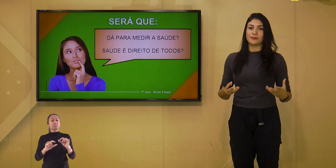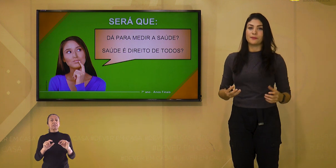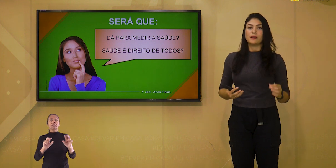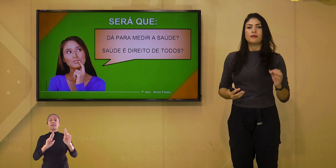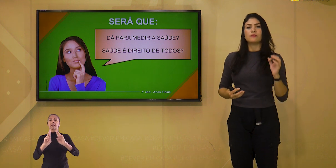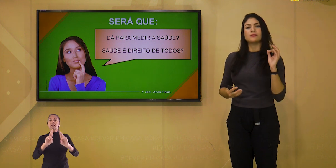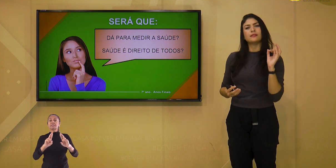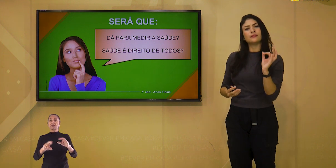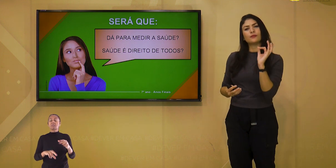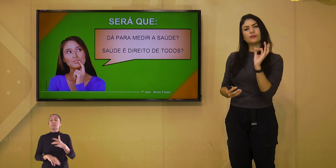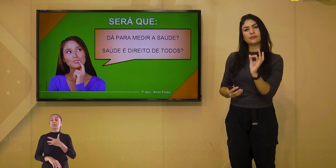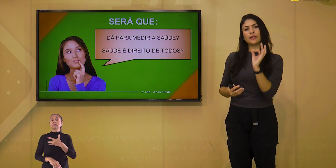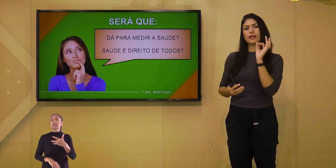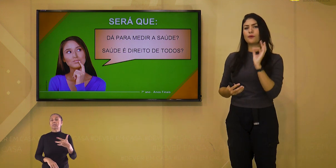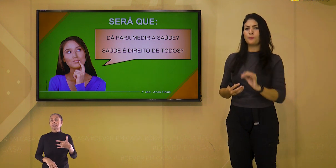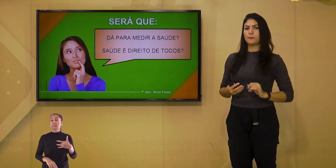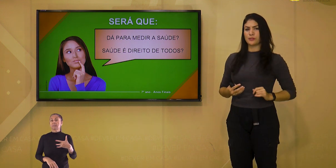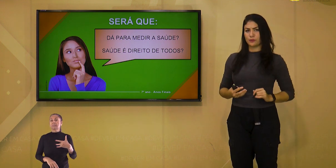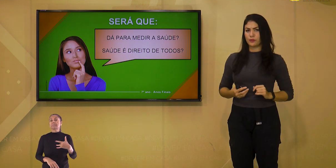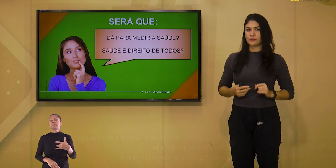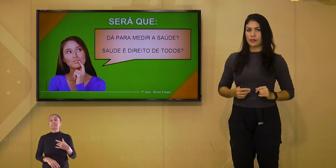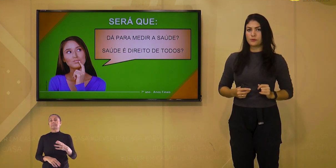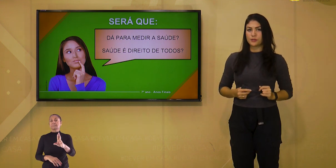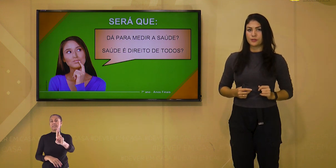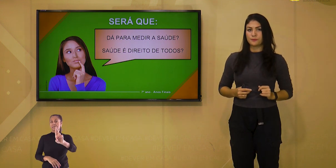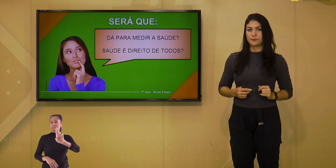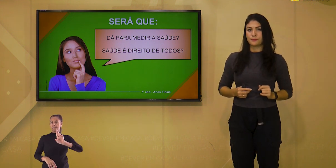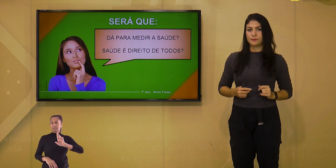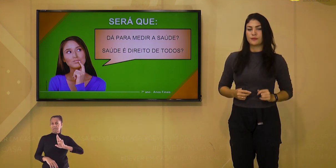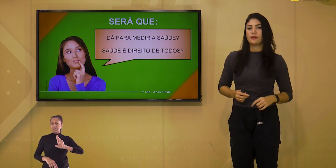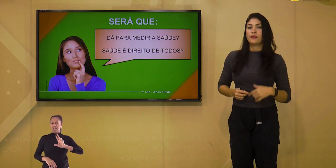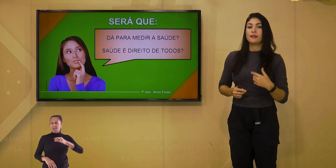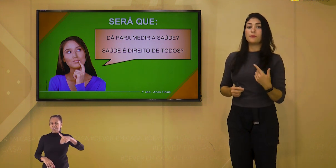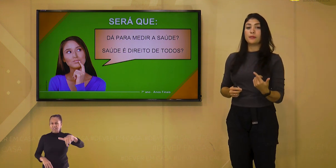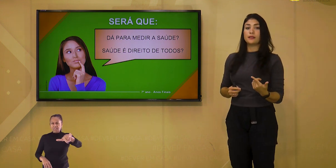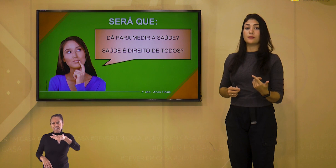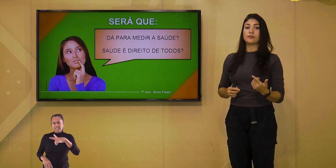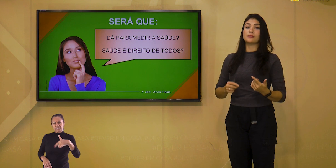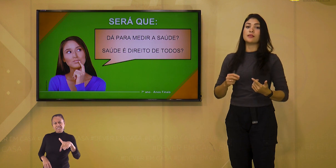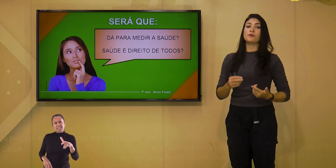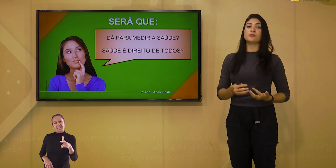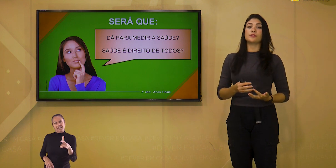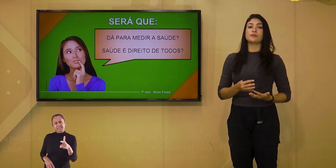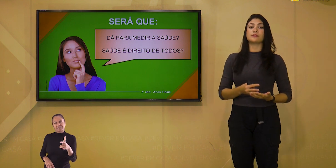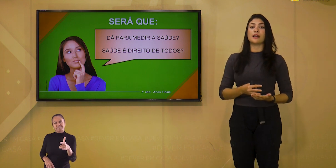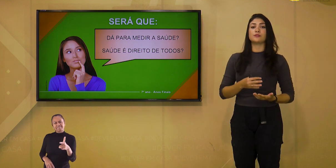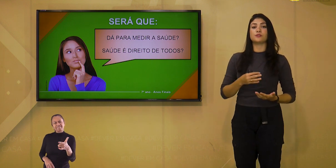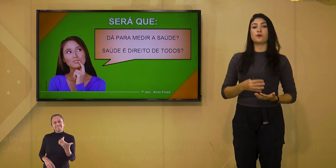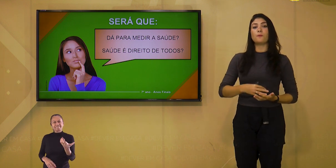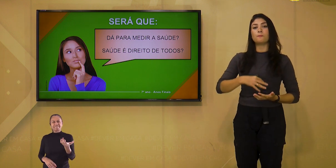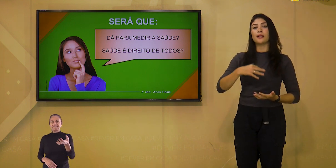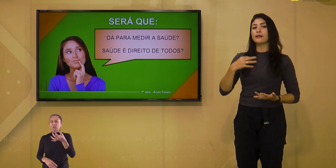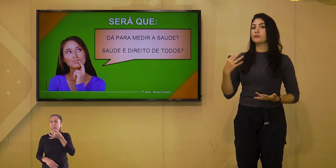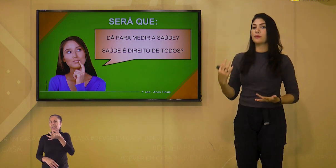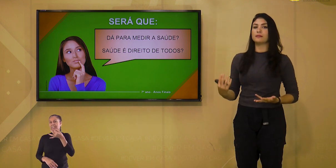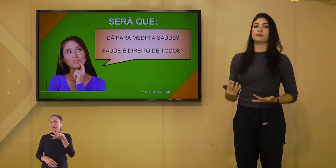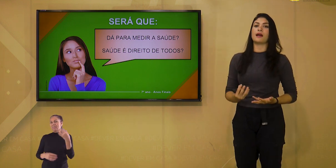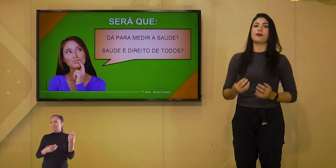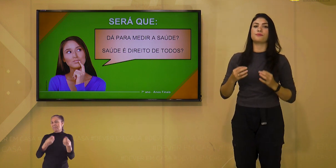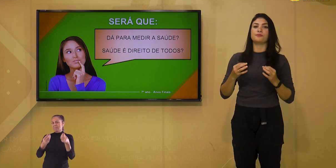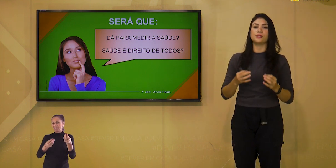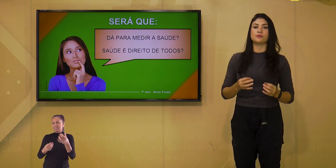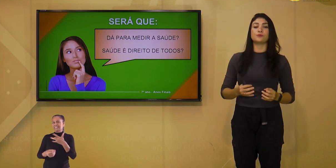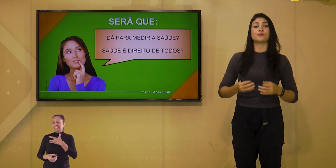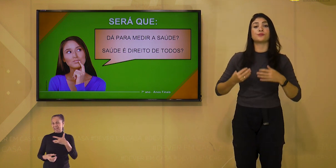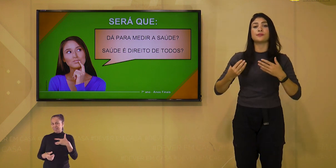responda, você se considera uma pessoa com saúde? Lembrando que saúde é o estado de completo bem